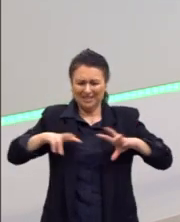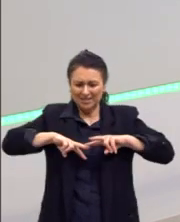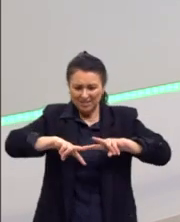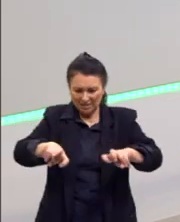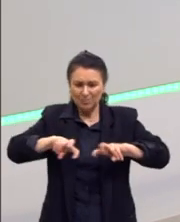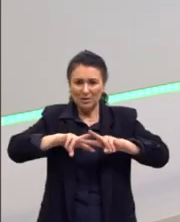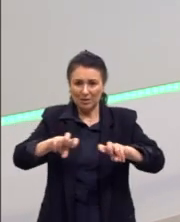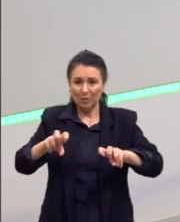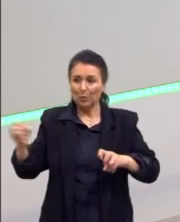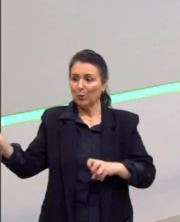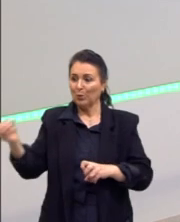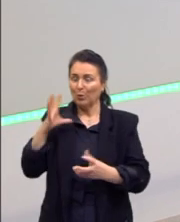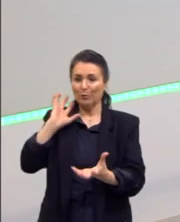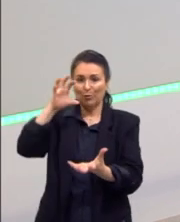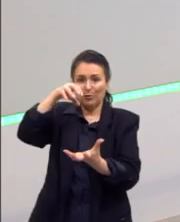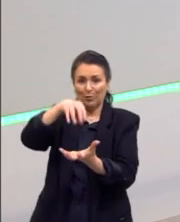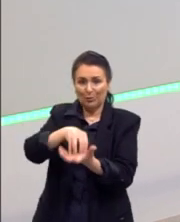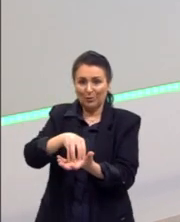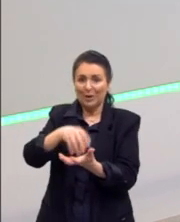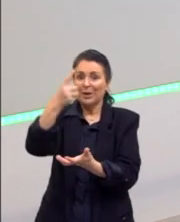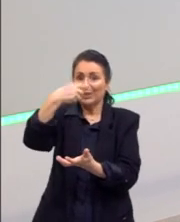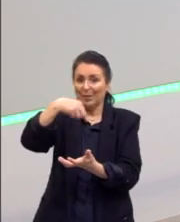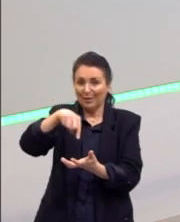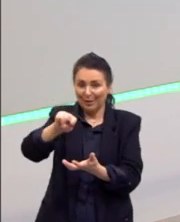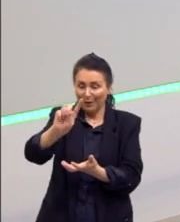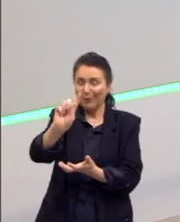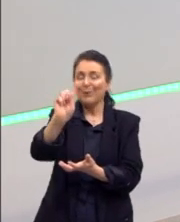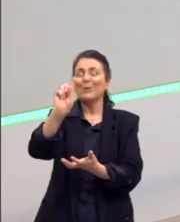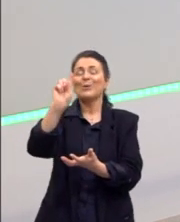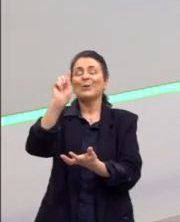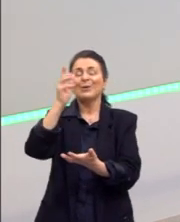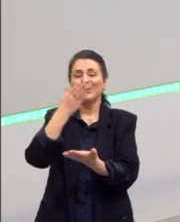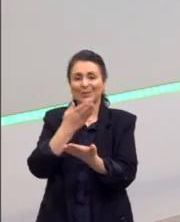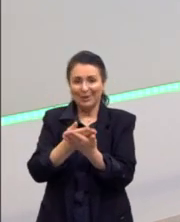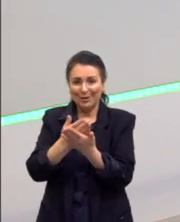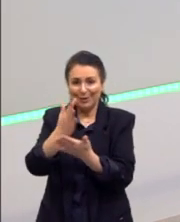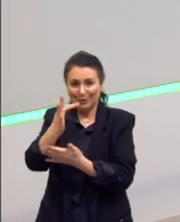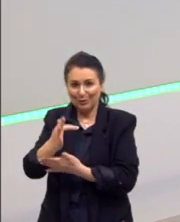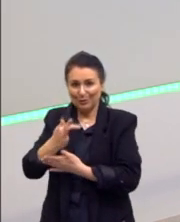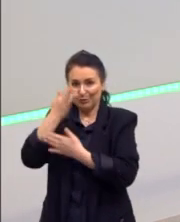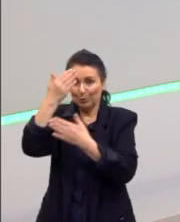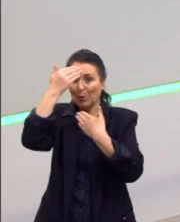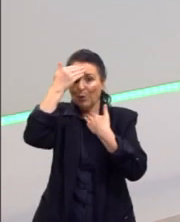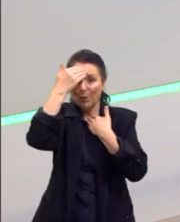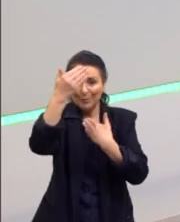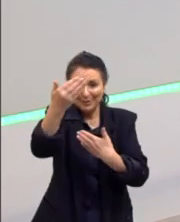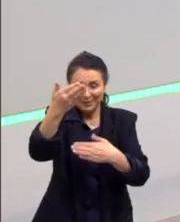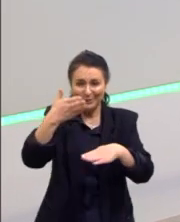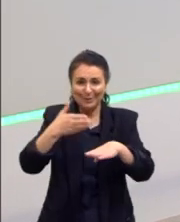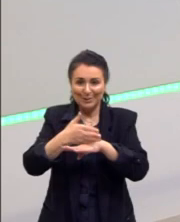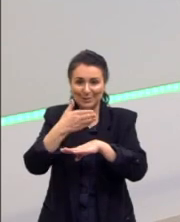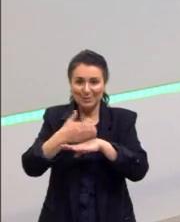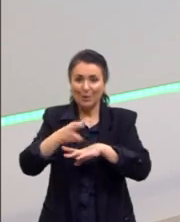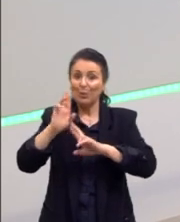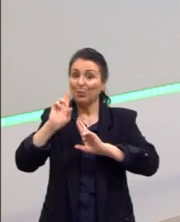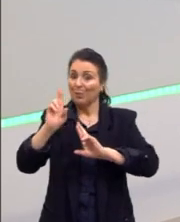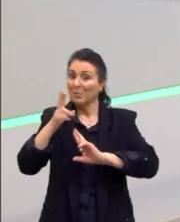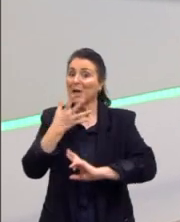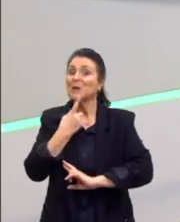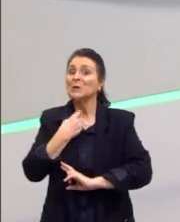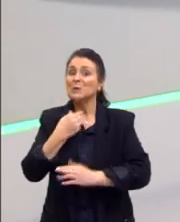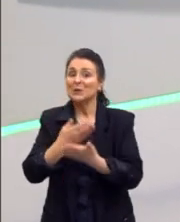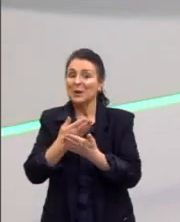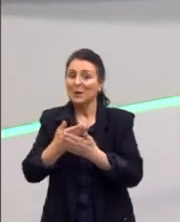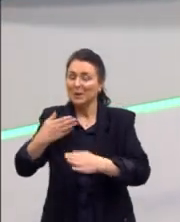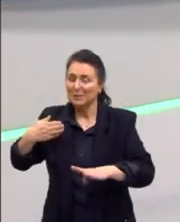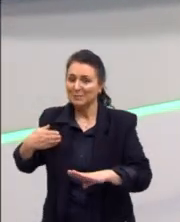neocolonial. E vamos falar isso nas nossas outras aulas, pessoal. Agradecer a vocês. Então, espero que tenham gostado da aula